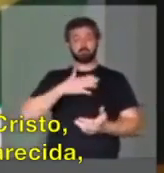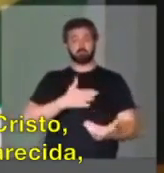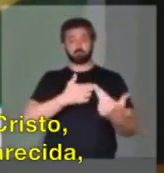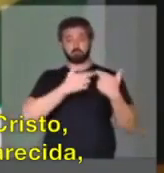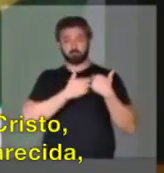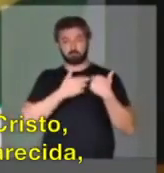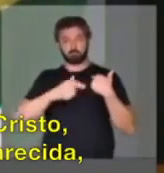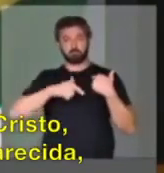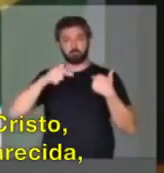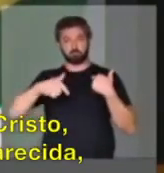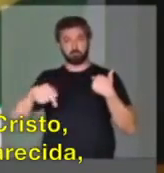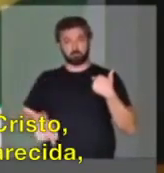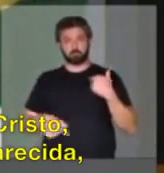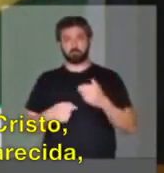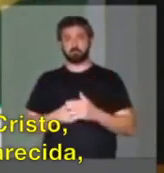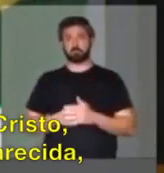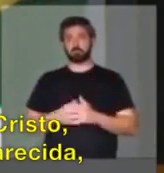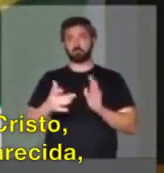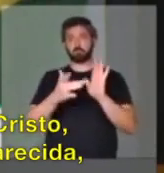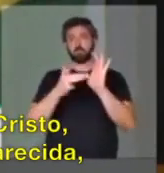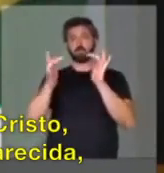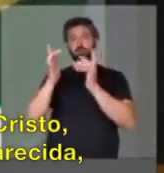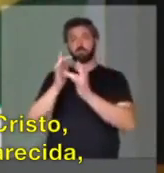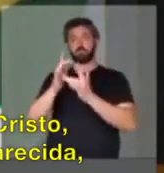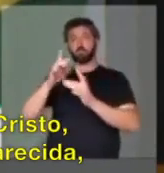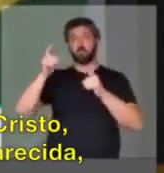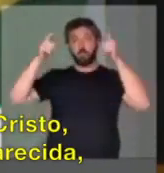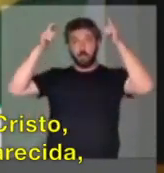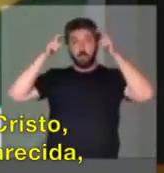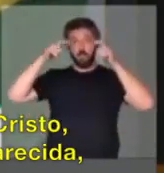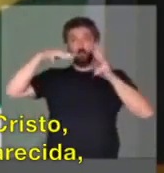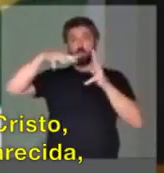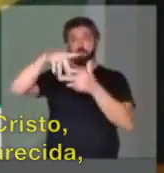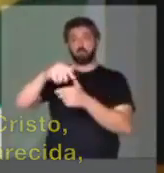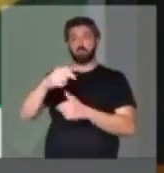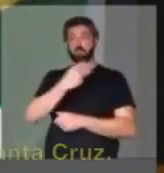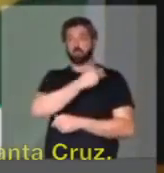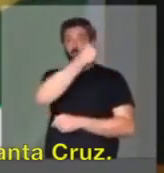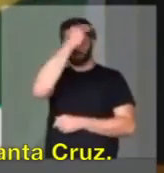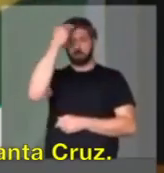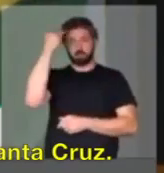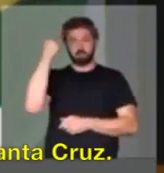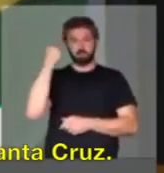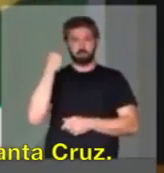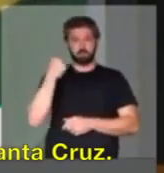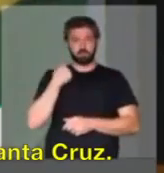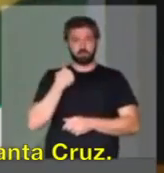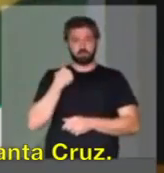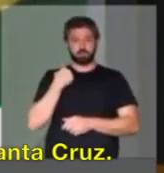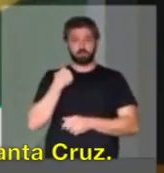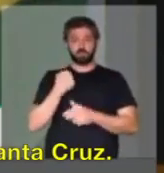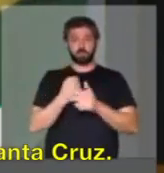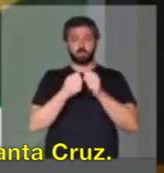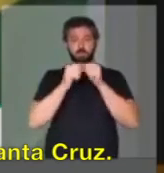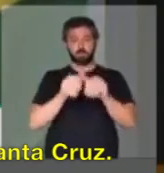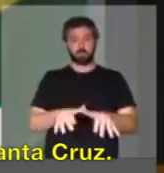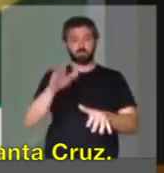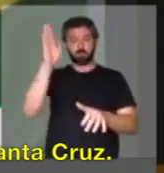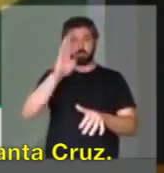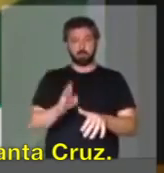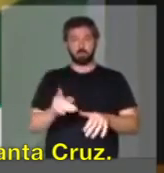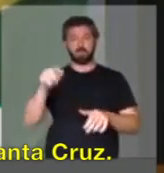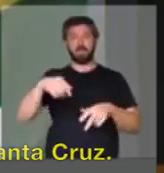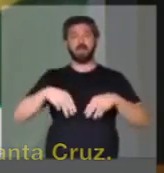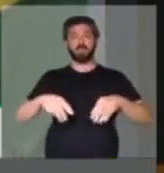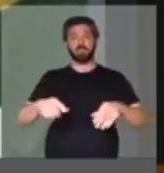nosso mandato, a Cristo, Rei do Universo, a Nossa Senhora Aparecida, padroeira do Brasil, que é terra de